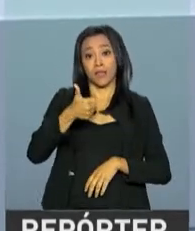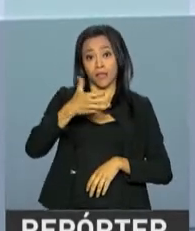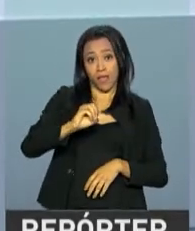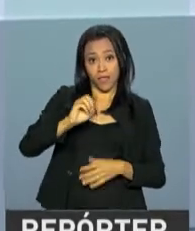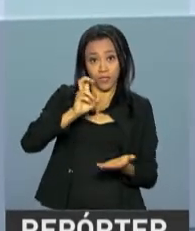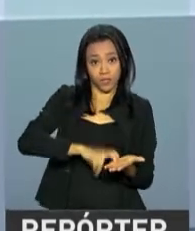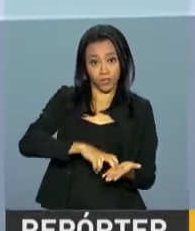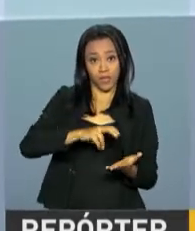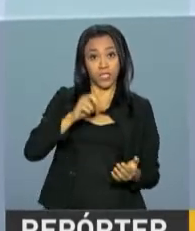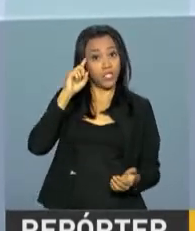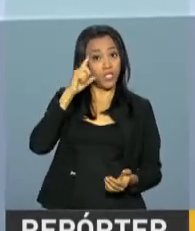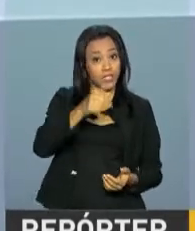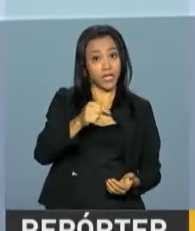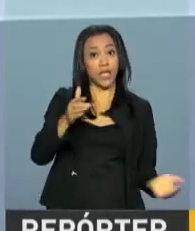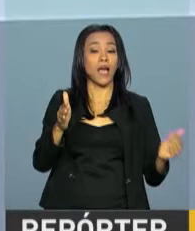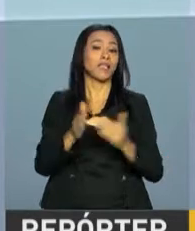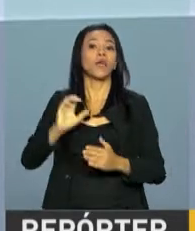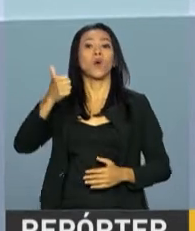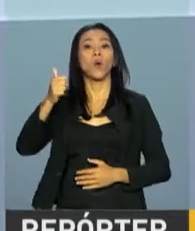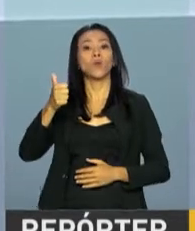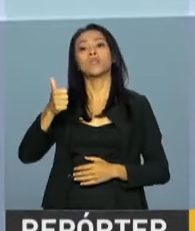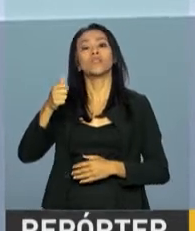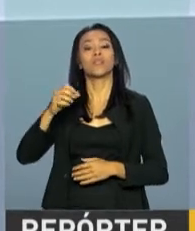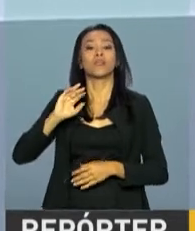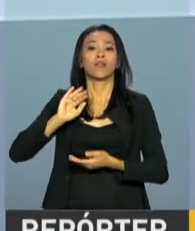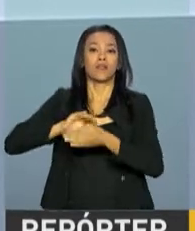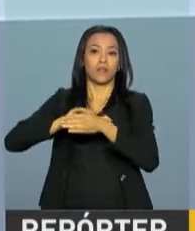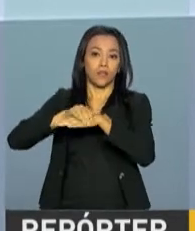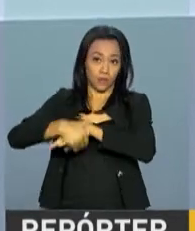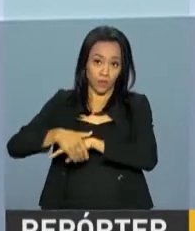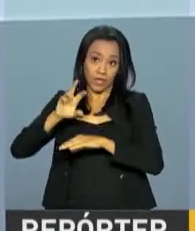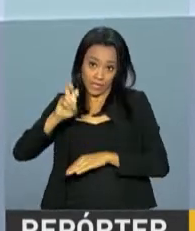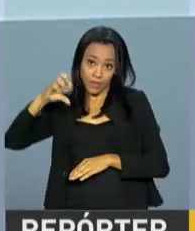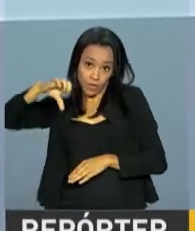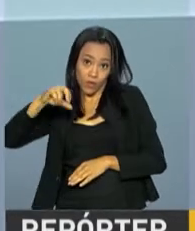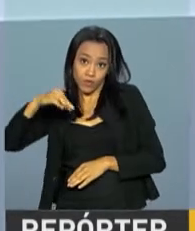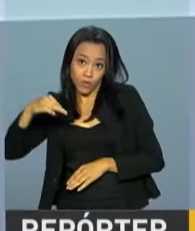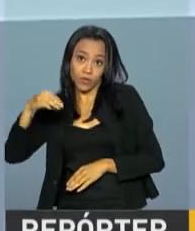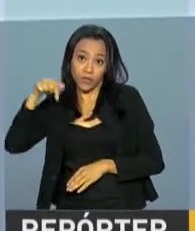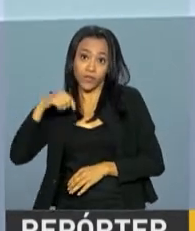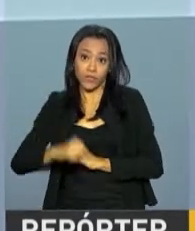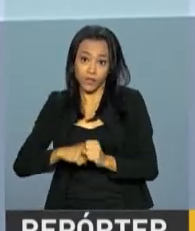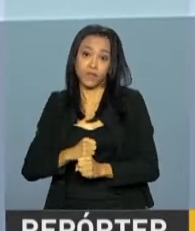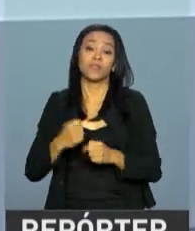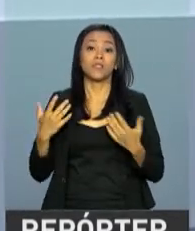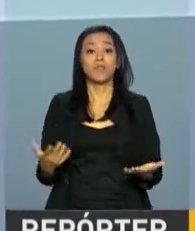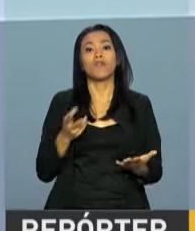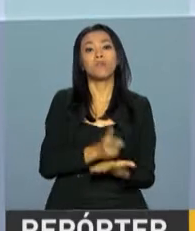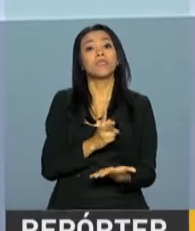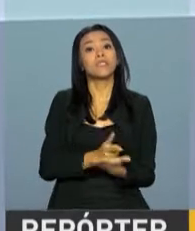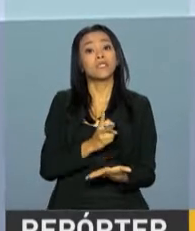do dia 7 de maio às 23 horas e 59 minutos do dia 18 de maio deste ano. A taxa de inscrição foi